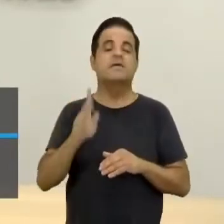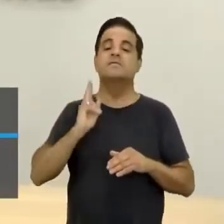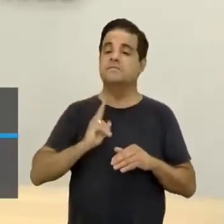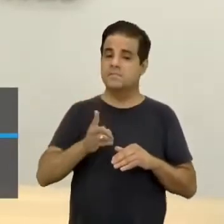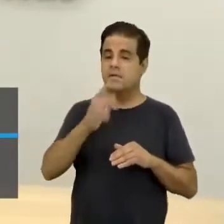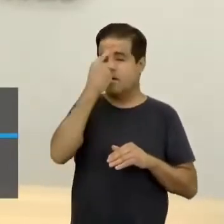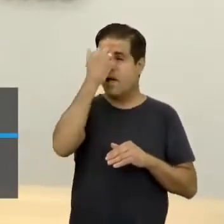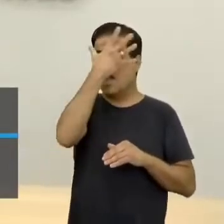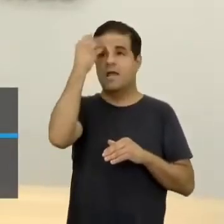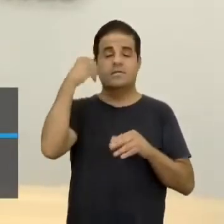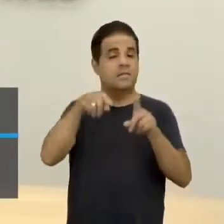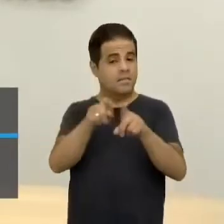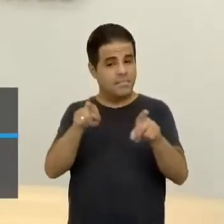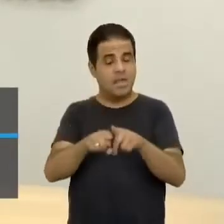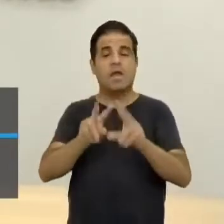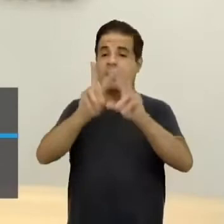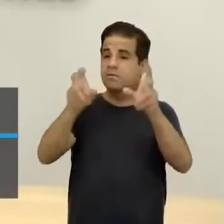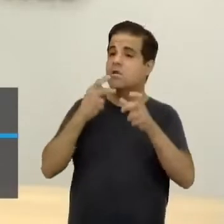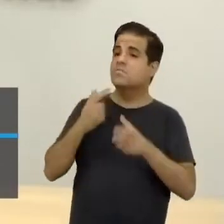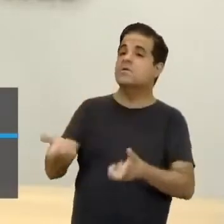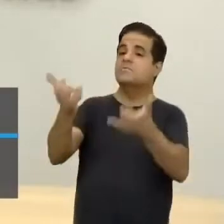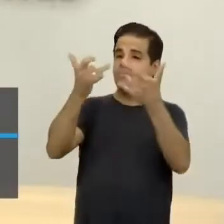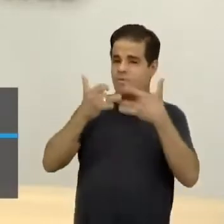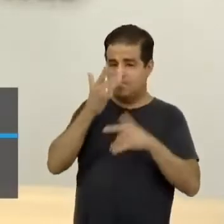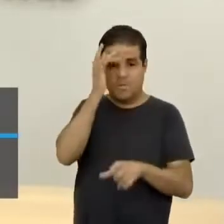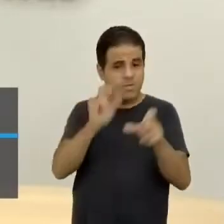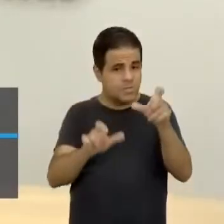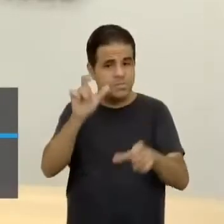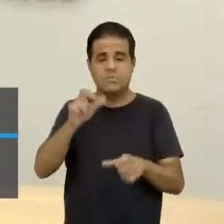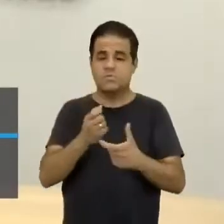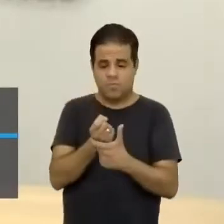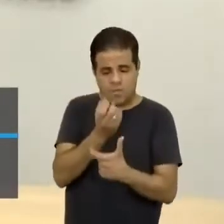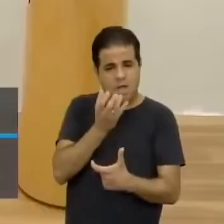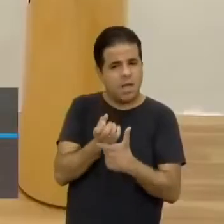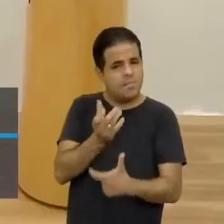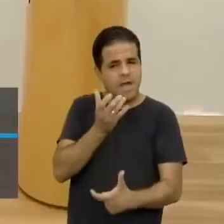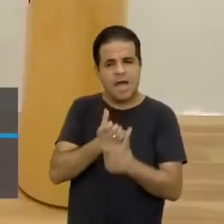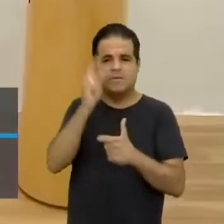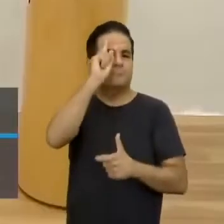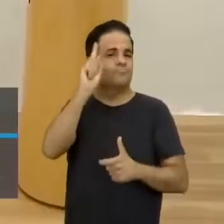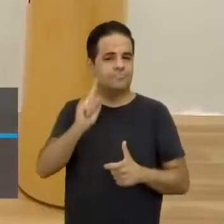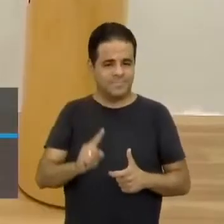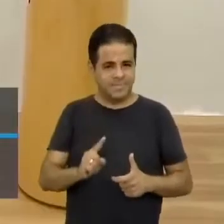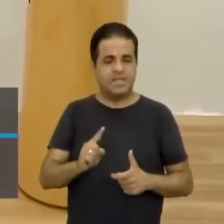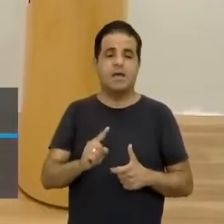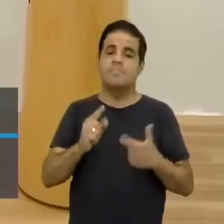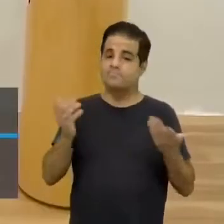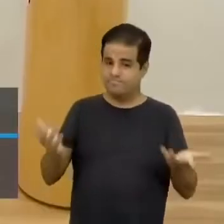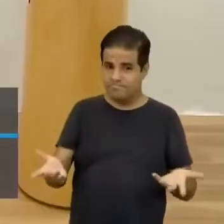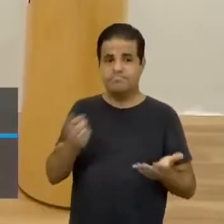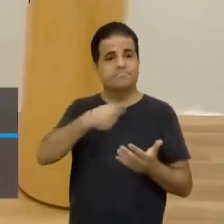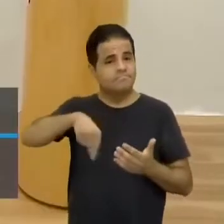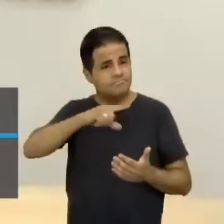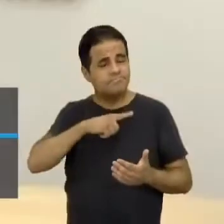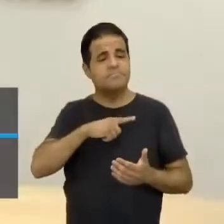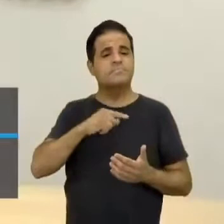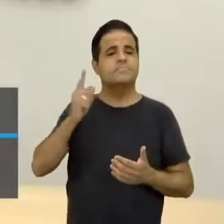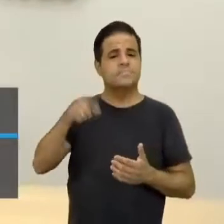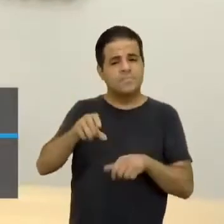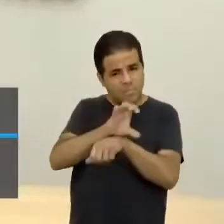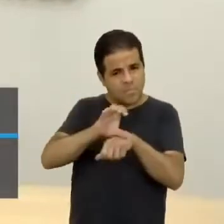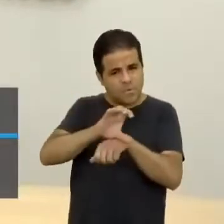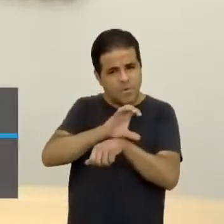esquecer também aquilo que você falou sobre pessoas que não são alfabetizadas, né. Quer dizer, nós temos aí uma